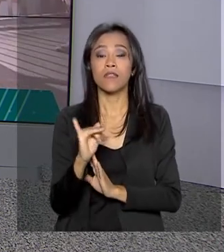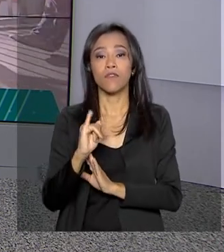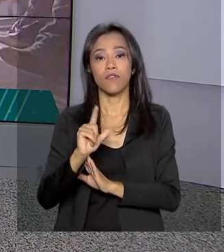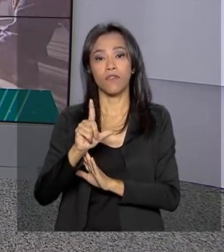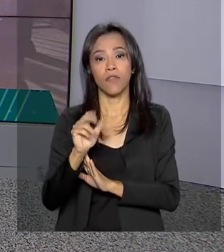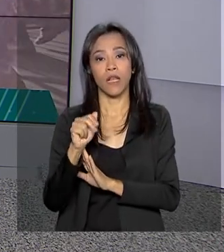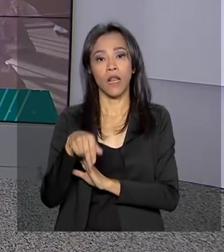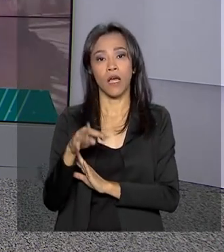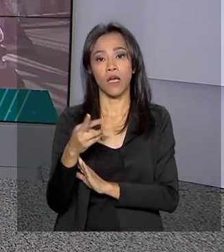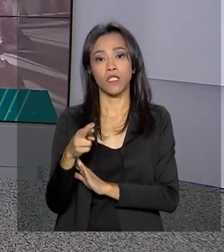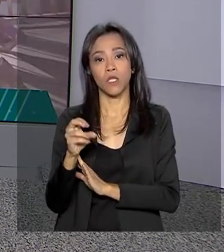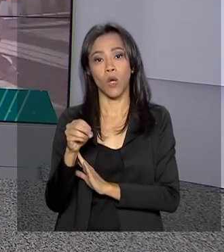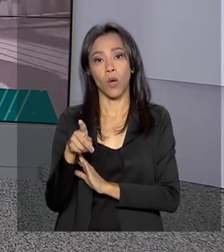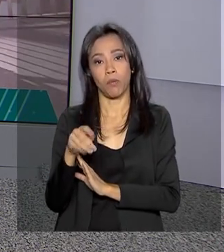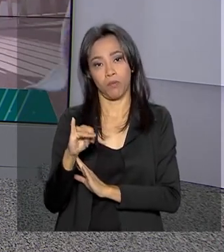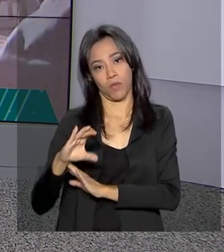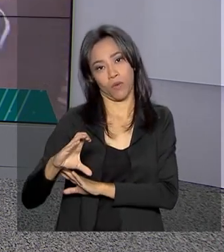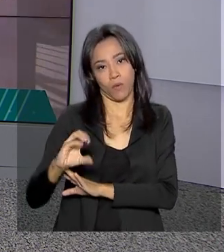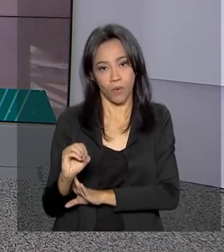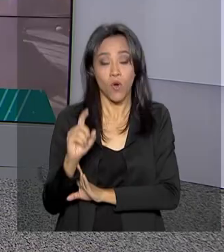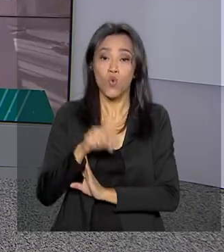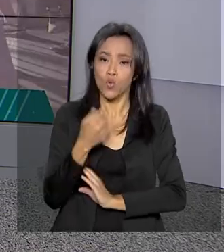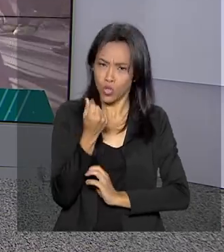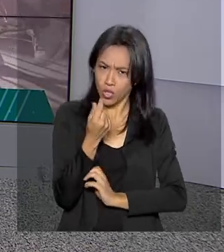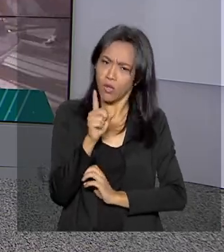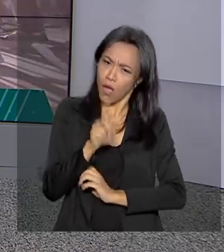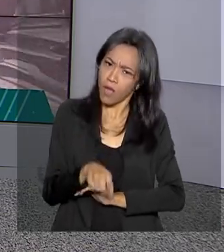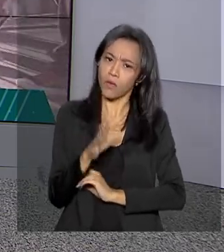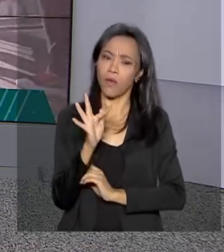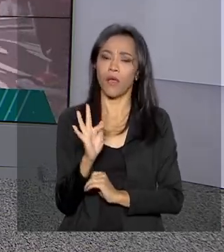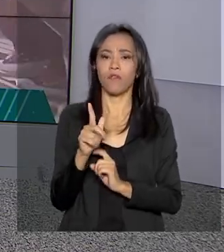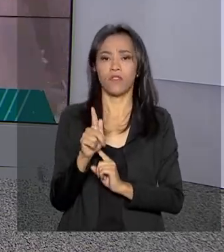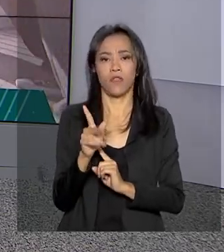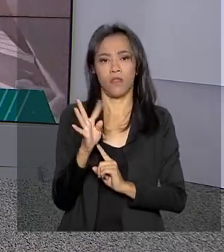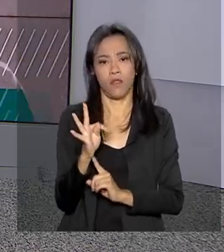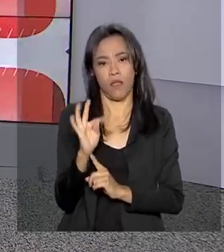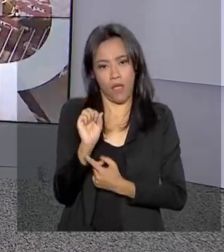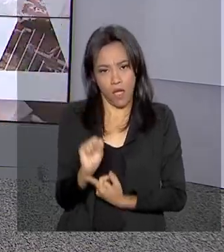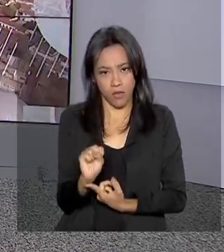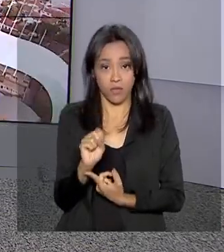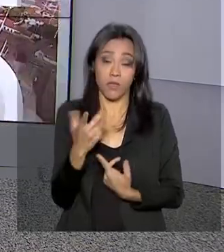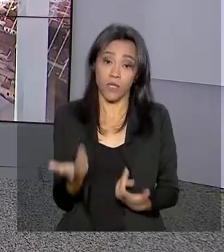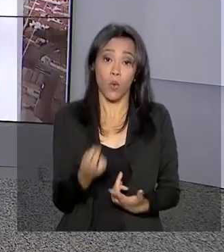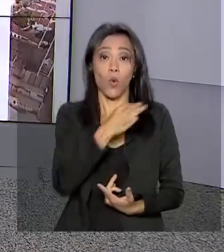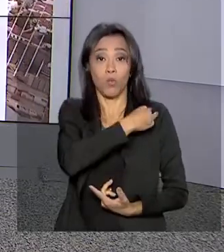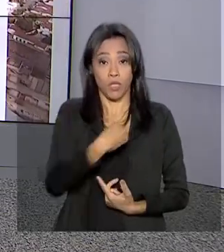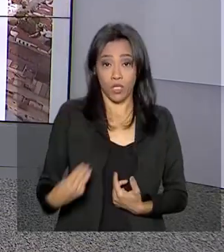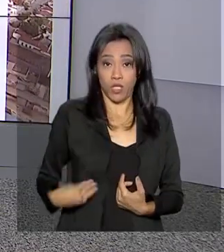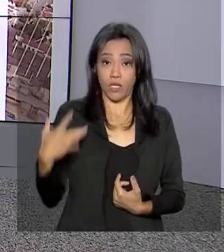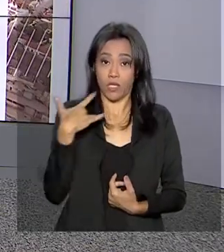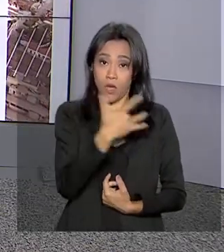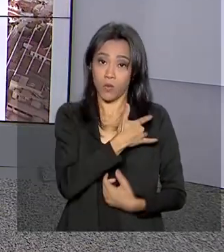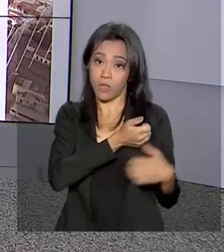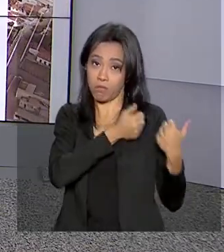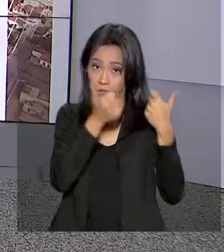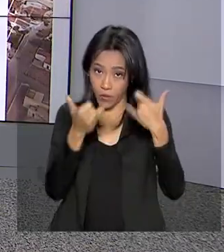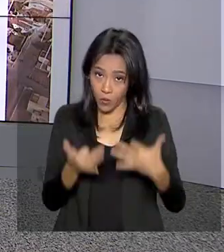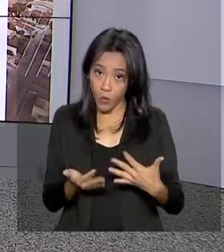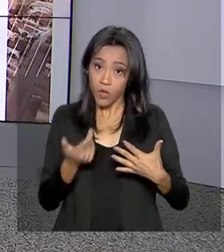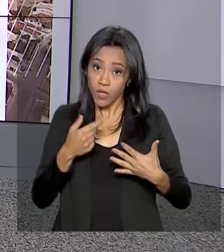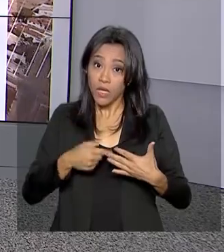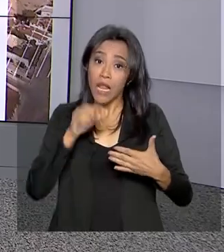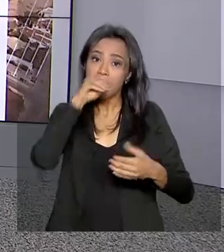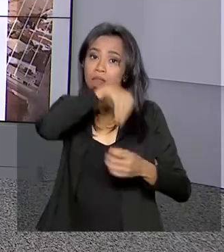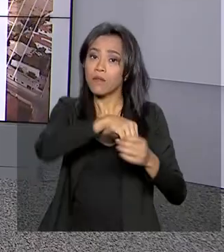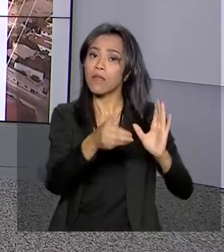Saúde, o SUS. Os recursos são do FGTS. O ministro da Saúde, Luiz Henrique Mandetta, disse na Câmara, durante o lançamento da